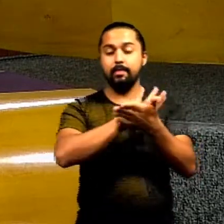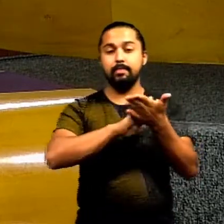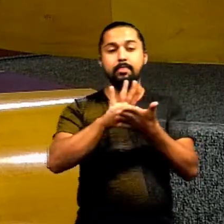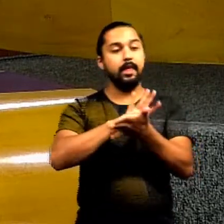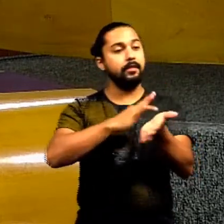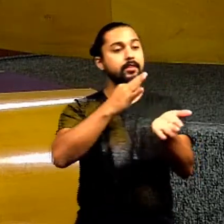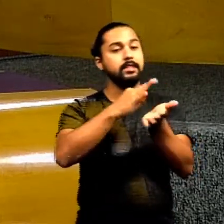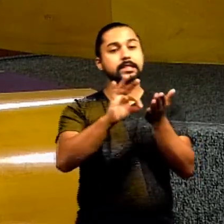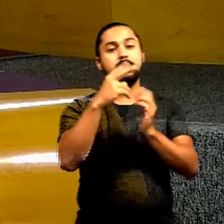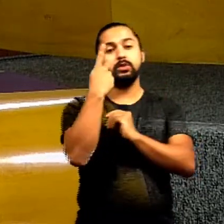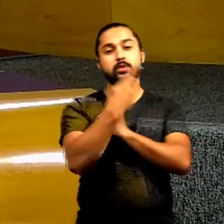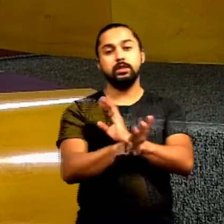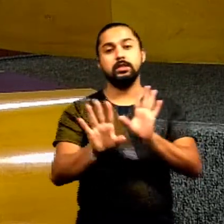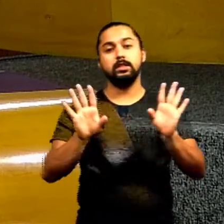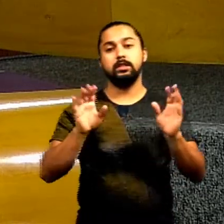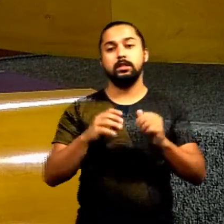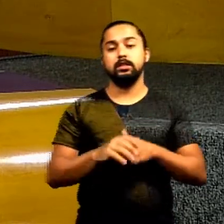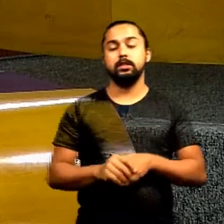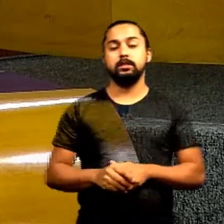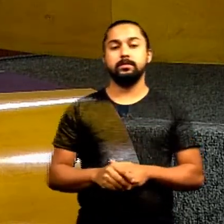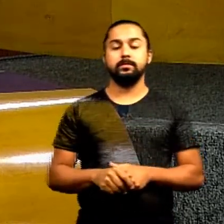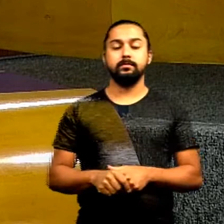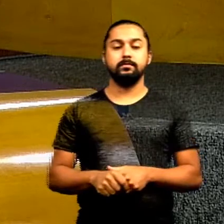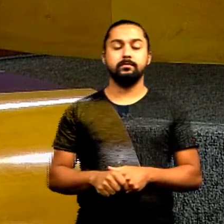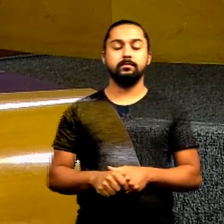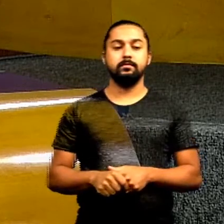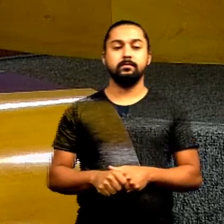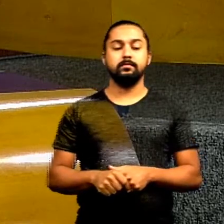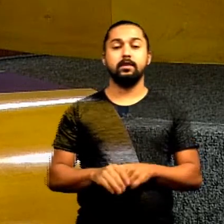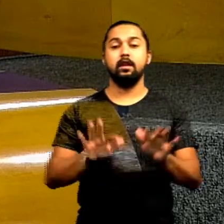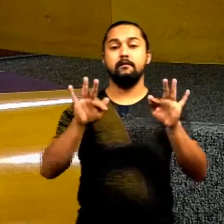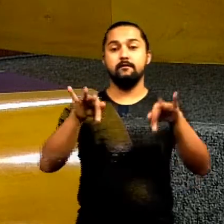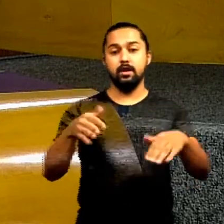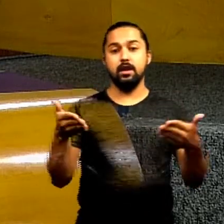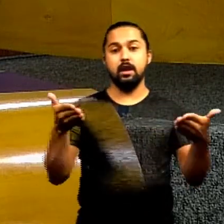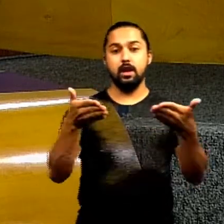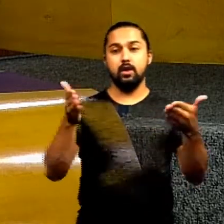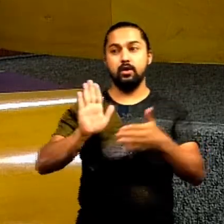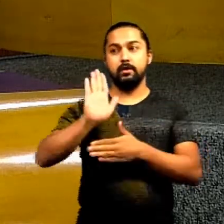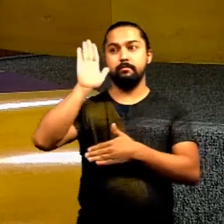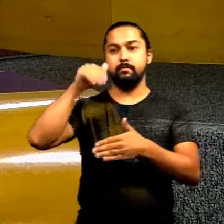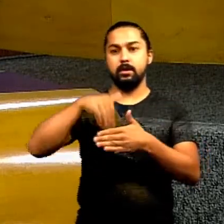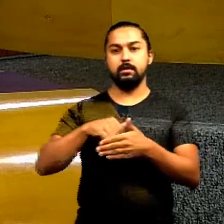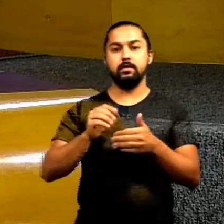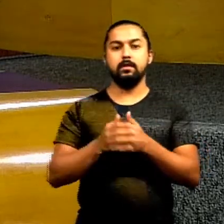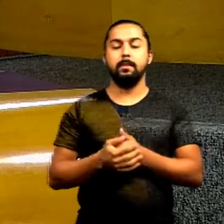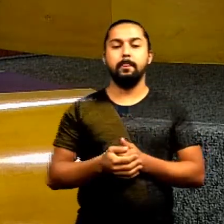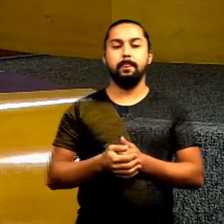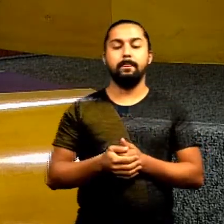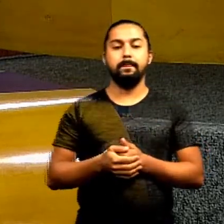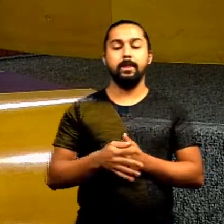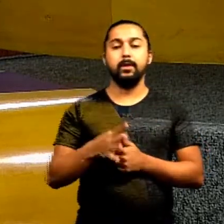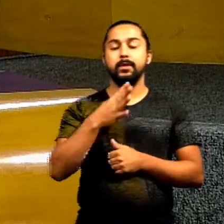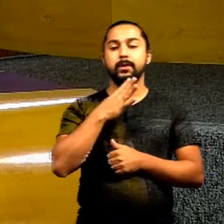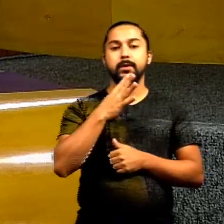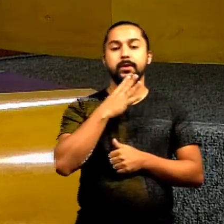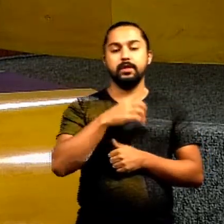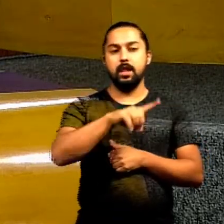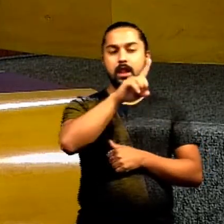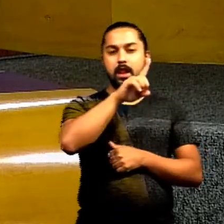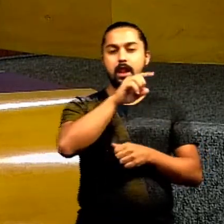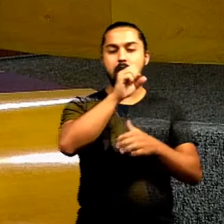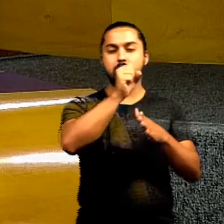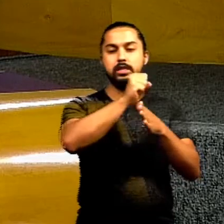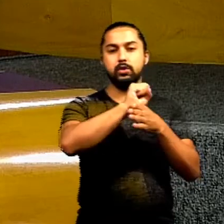pelos secretariados. Final de mandato. Quer levar ao conhecimento do setor Pedro